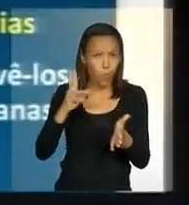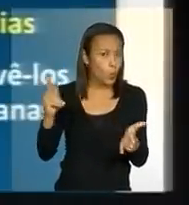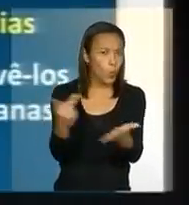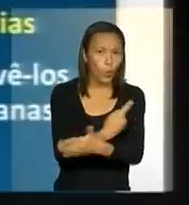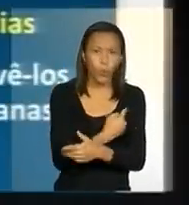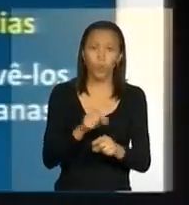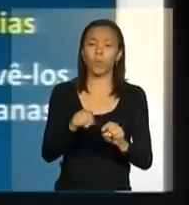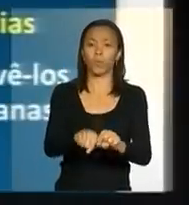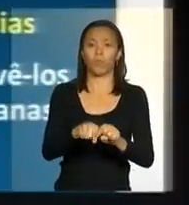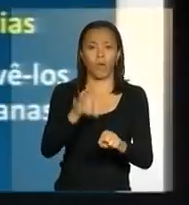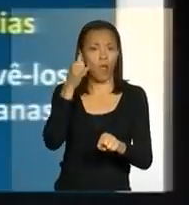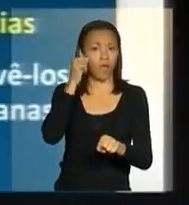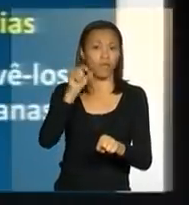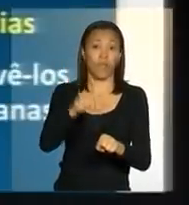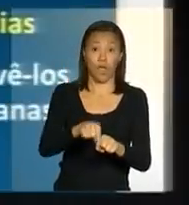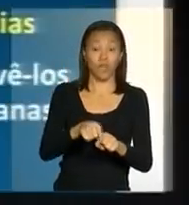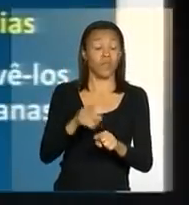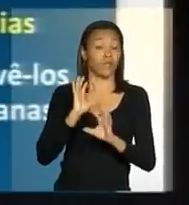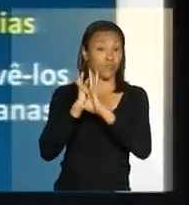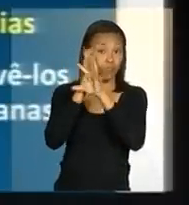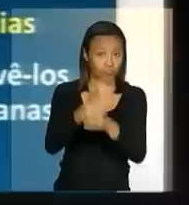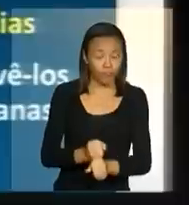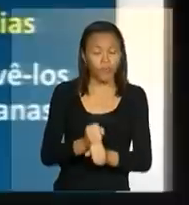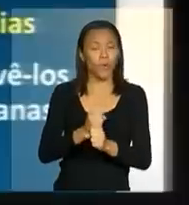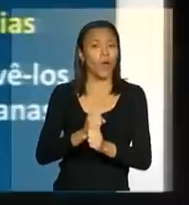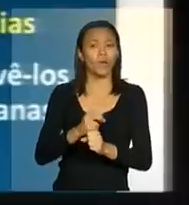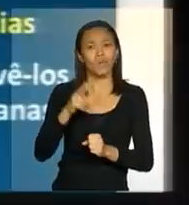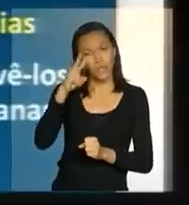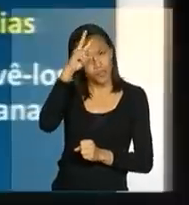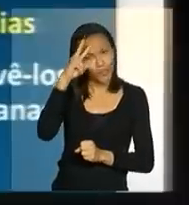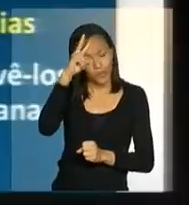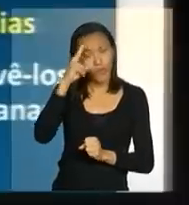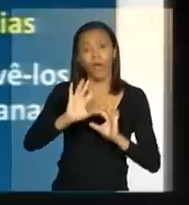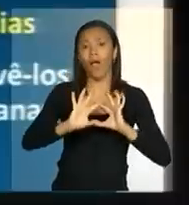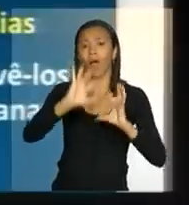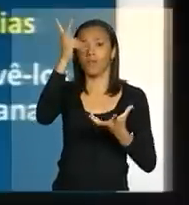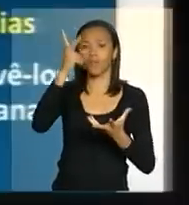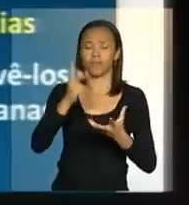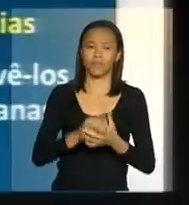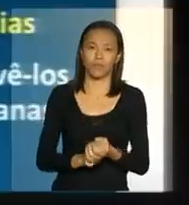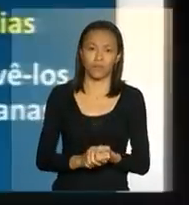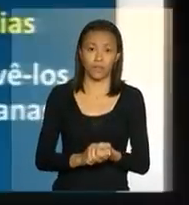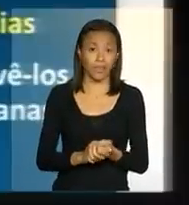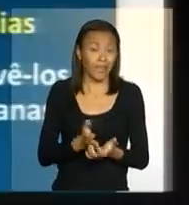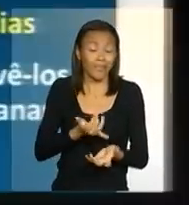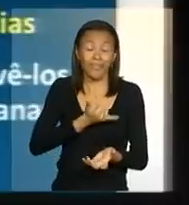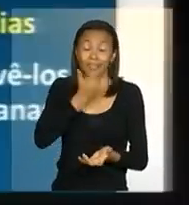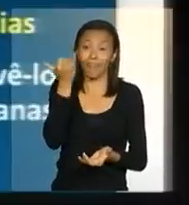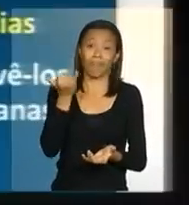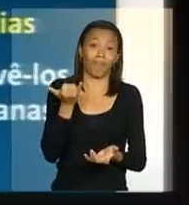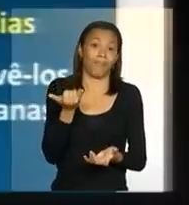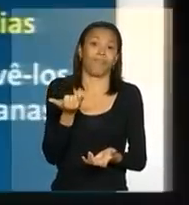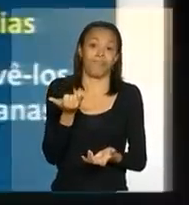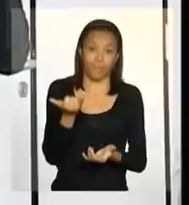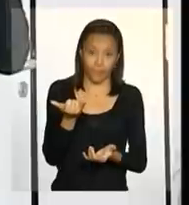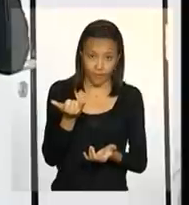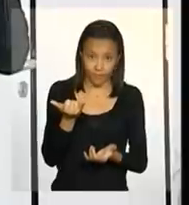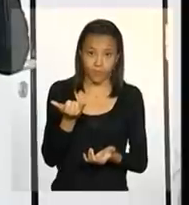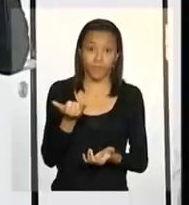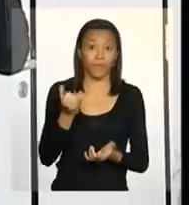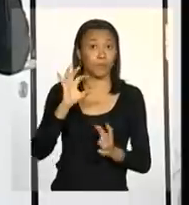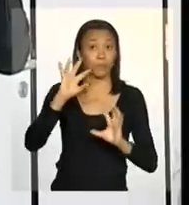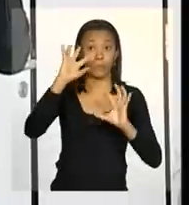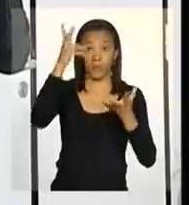de alguns eventos, considerando o histórico dos eventos hidrometrológicos extremos, eles independem da condição